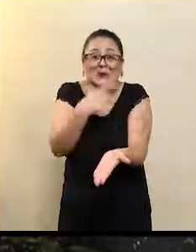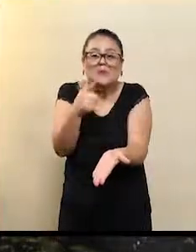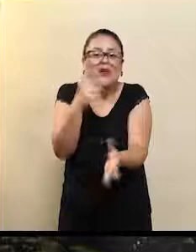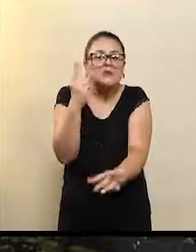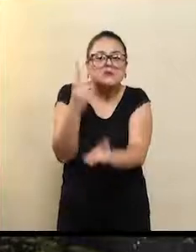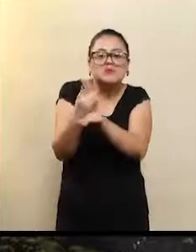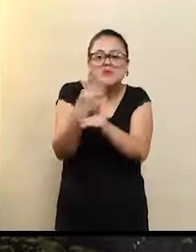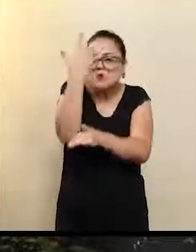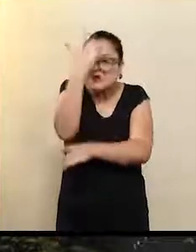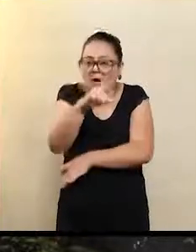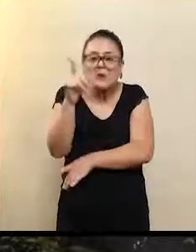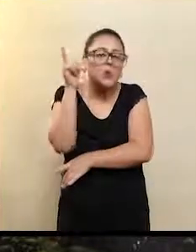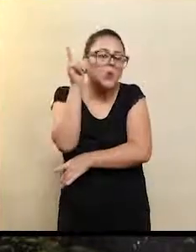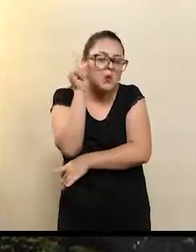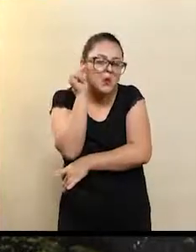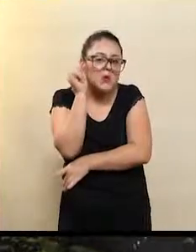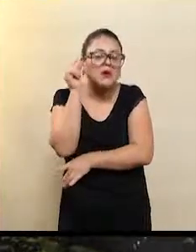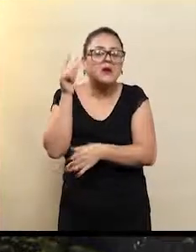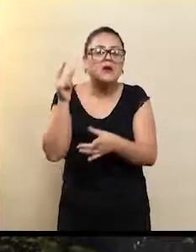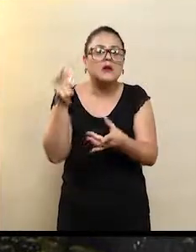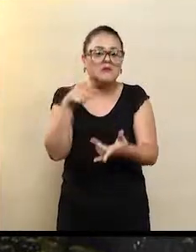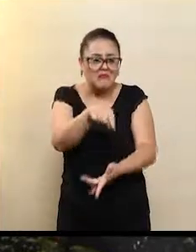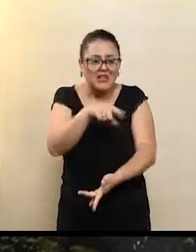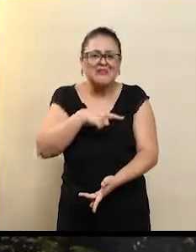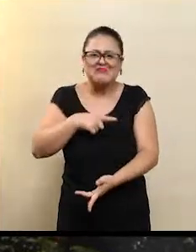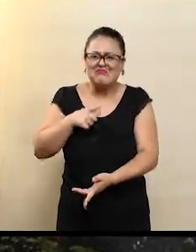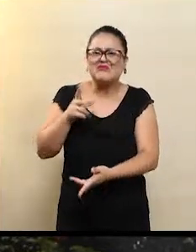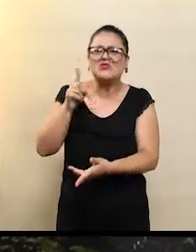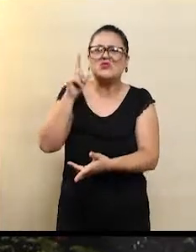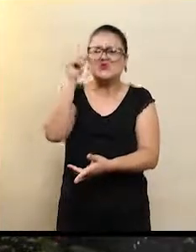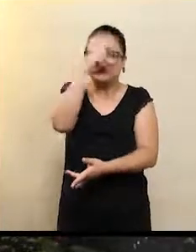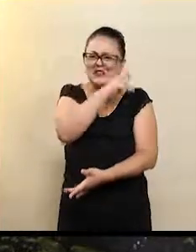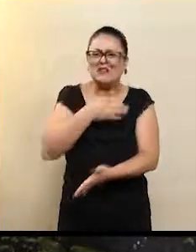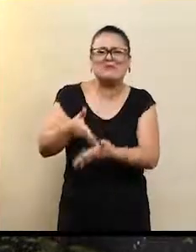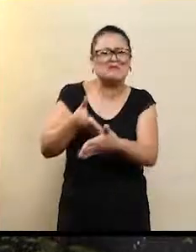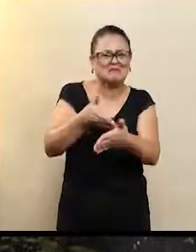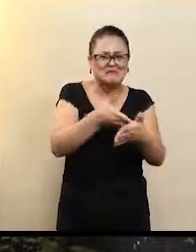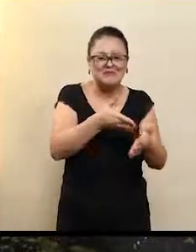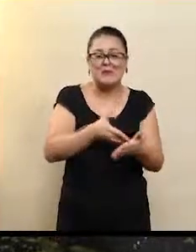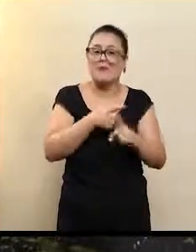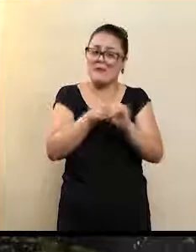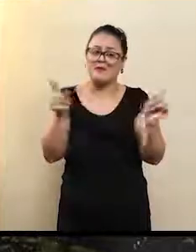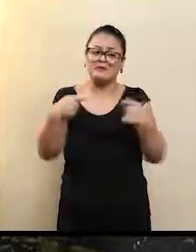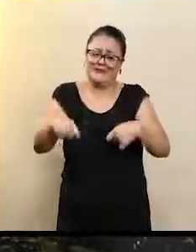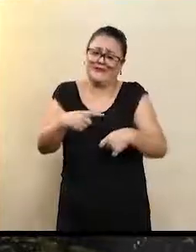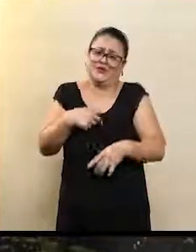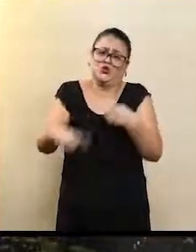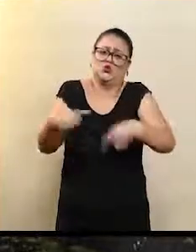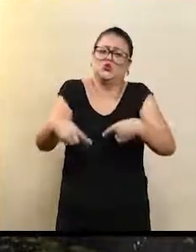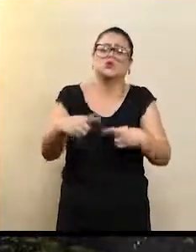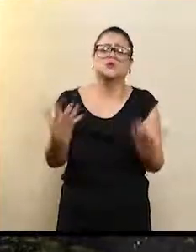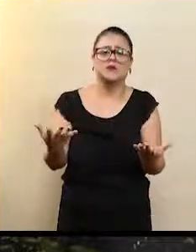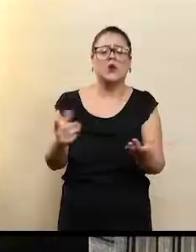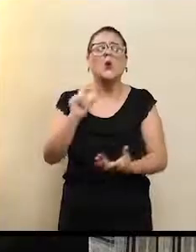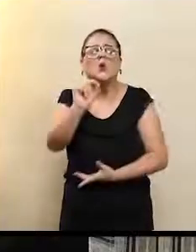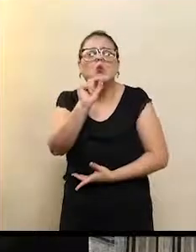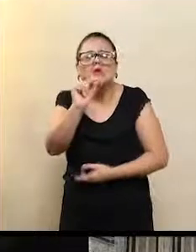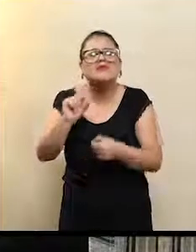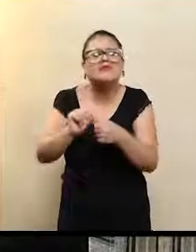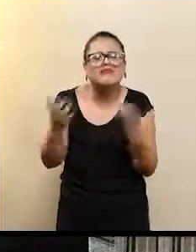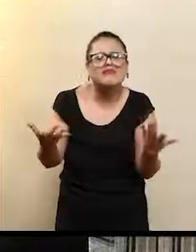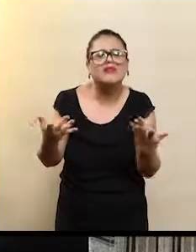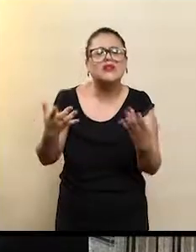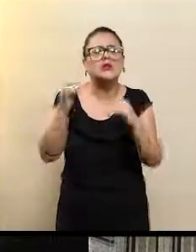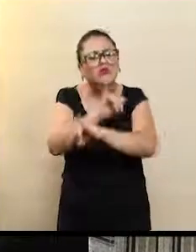vai passar ali grandes dificuldades e, enfim, isso tem que ser discutido. O que fazer? Vamos informar